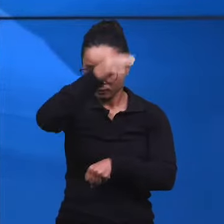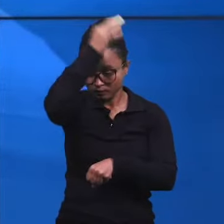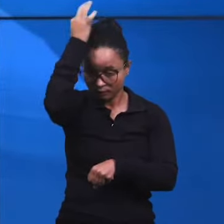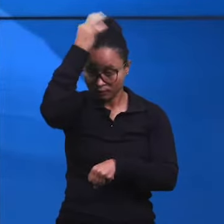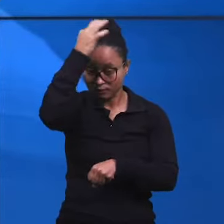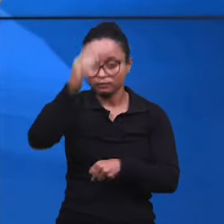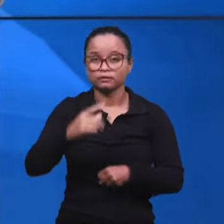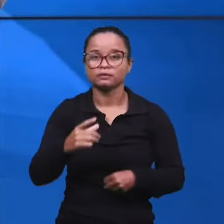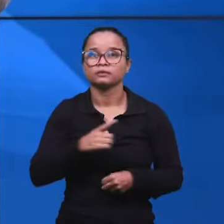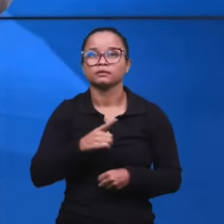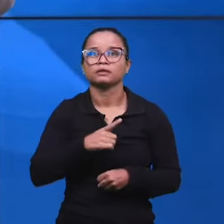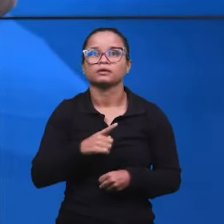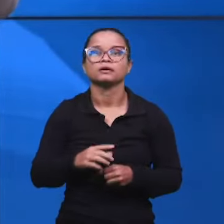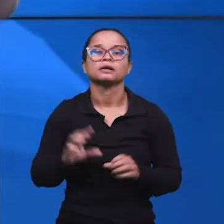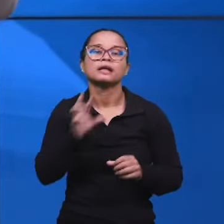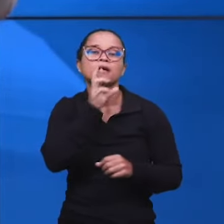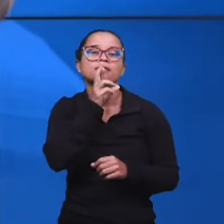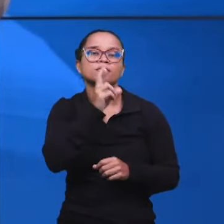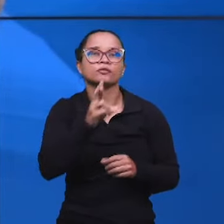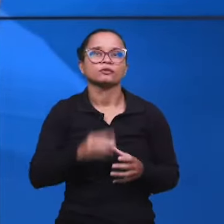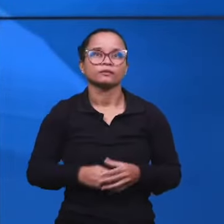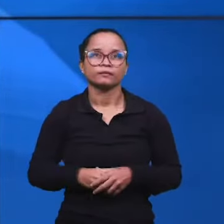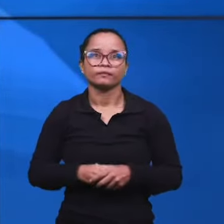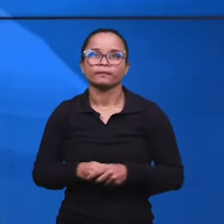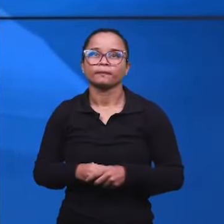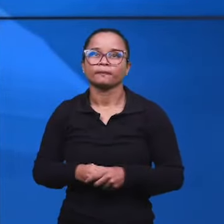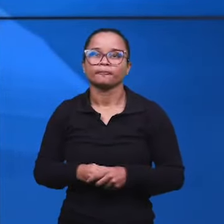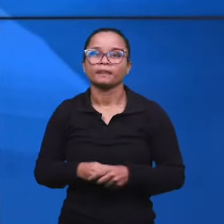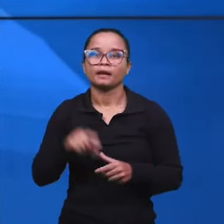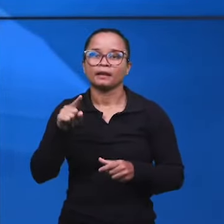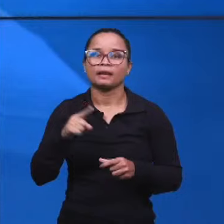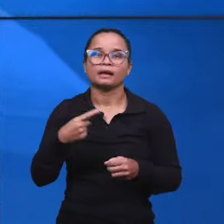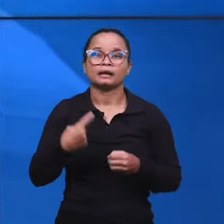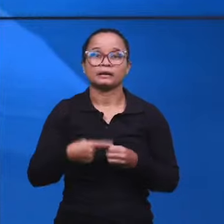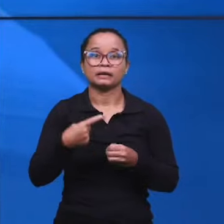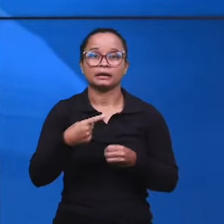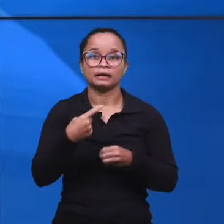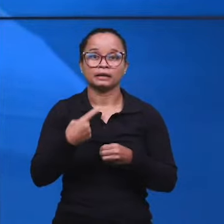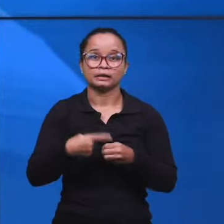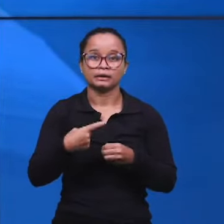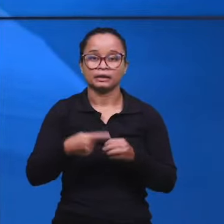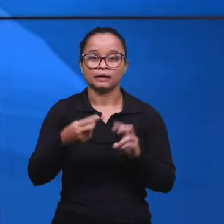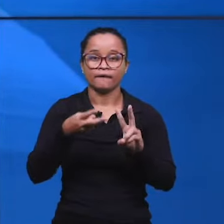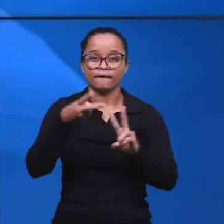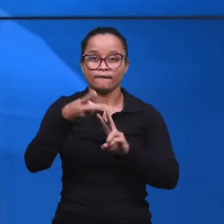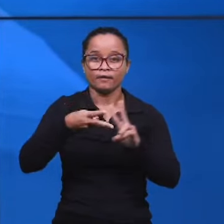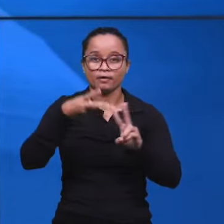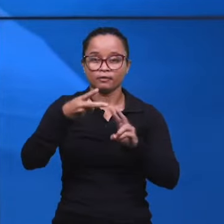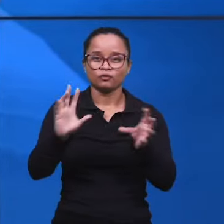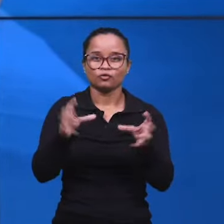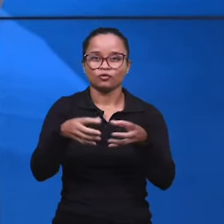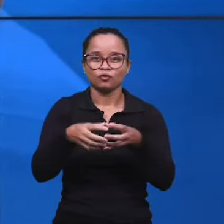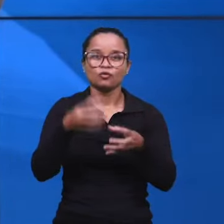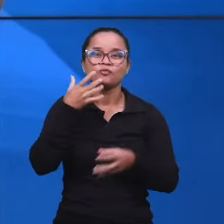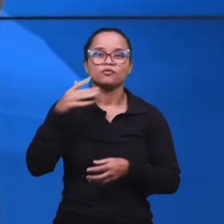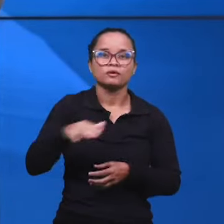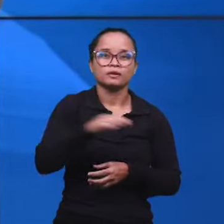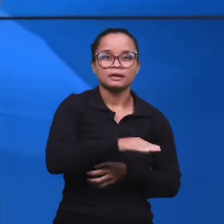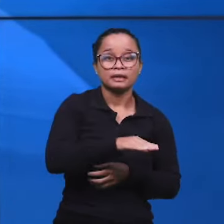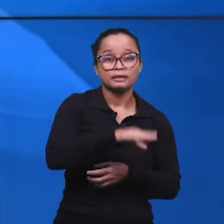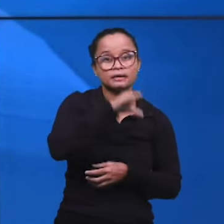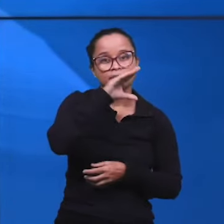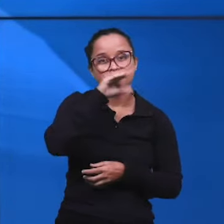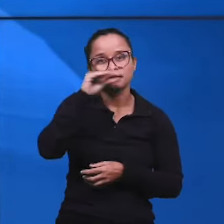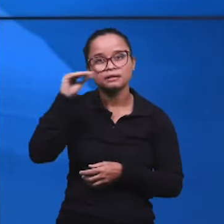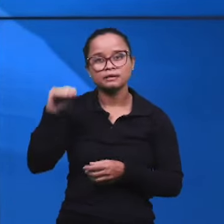Santo, onde ali, nós temos uma resposta também na cidade de Viana, no Estado do Espírito Santo, do grupo de crianças,